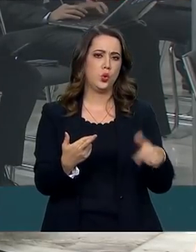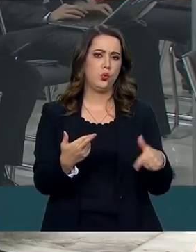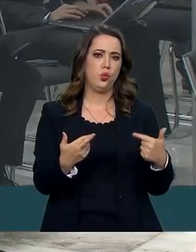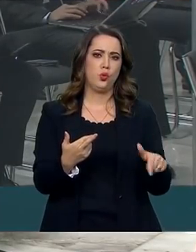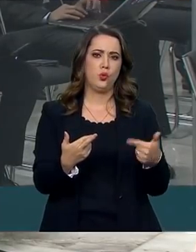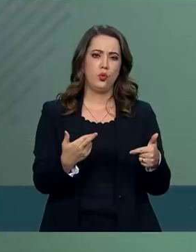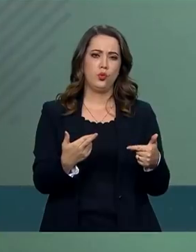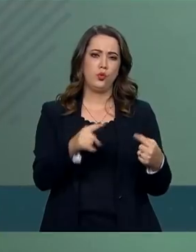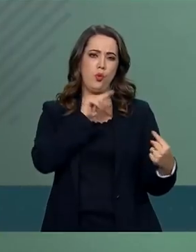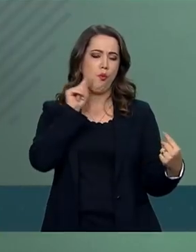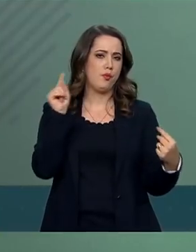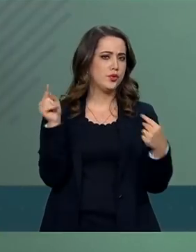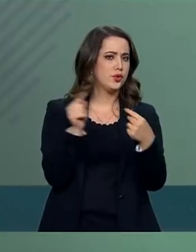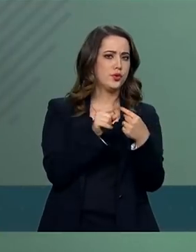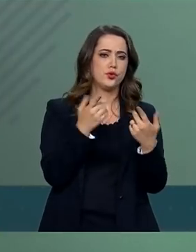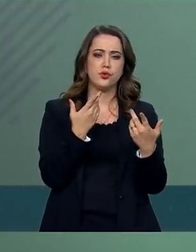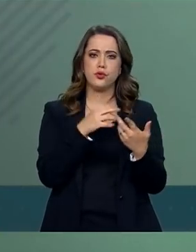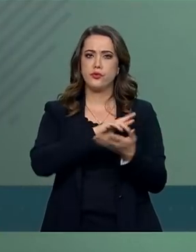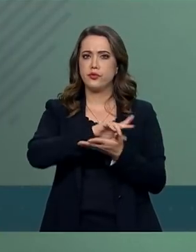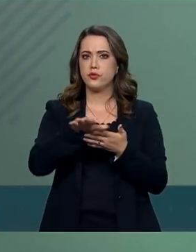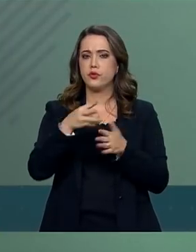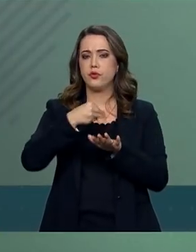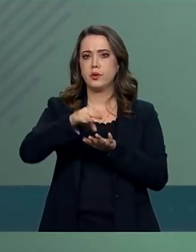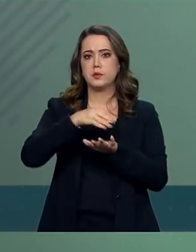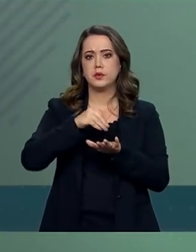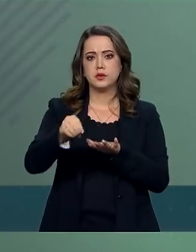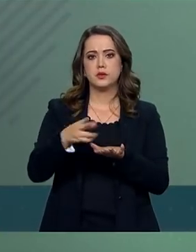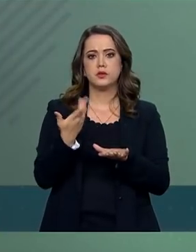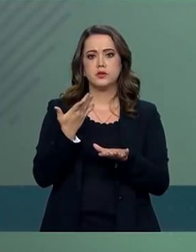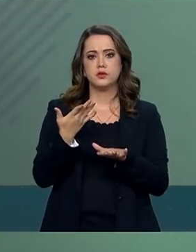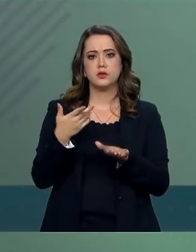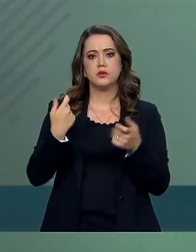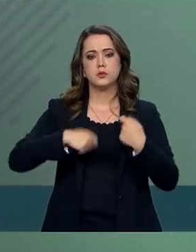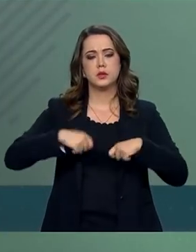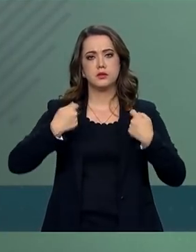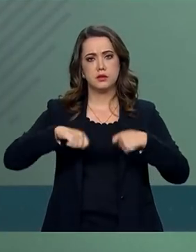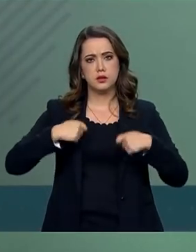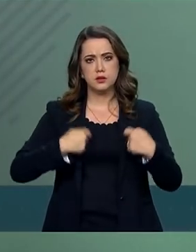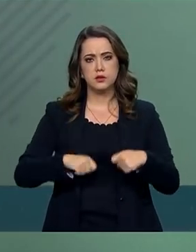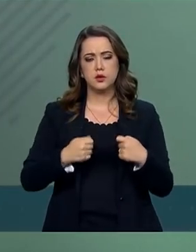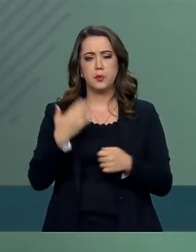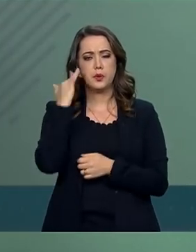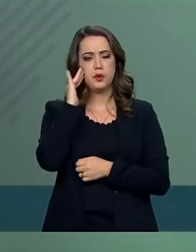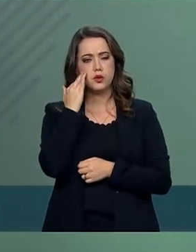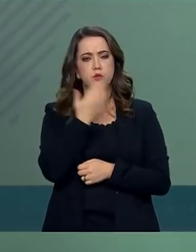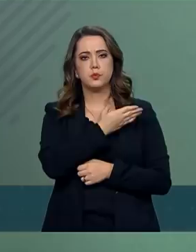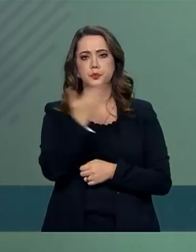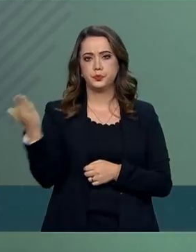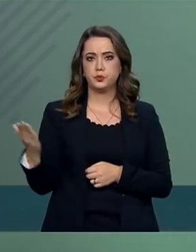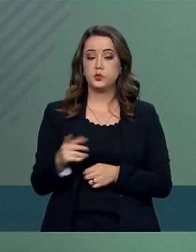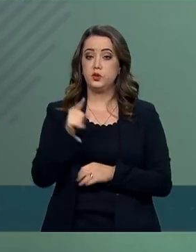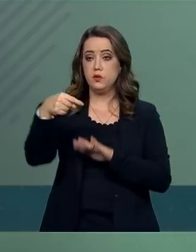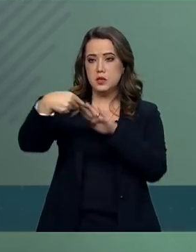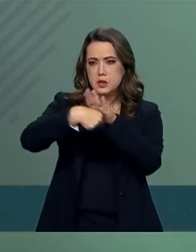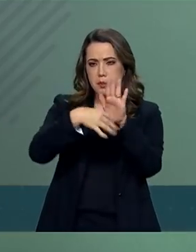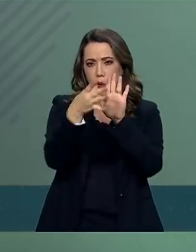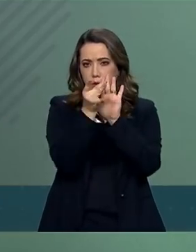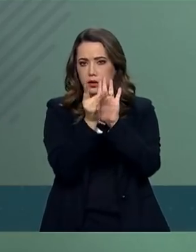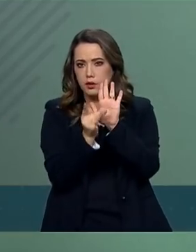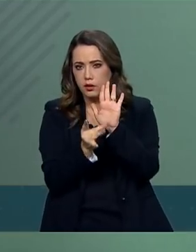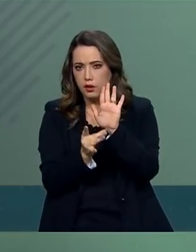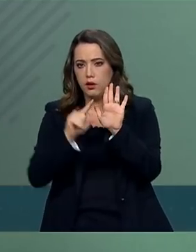um alvo, uma quantidade de dados que se fariam necessários para o entendimento de vocês. Está bem assim?